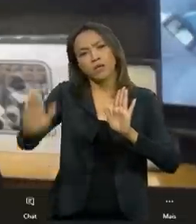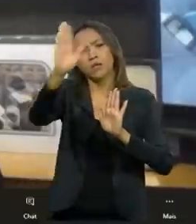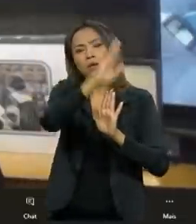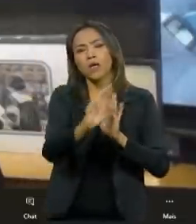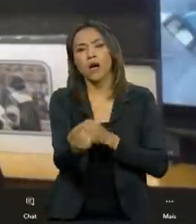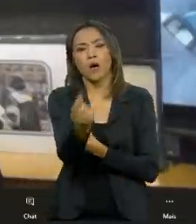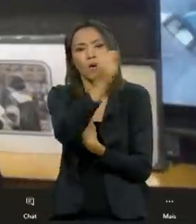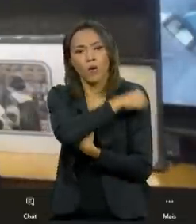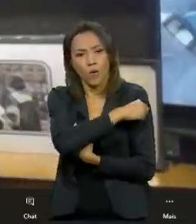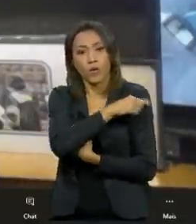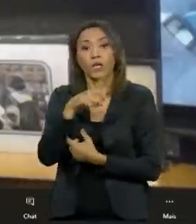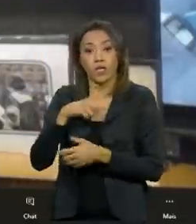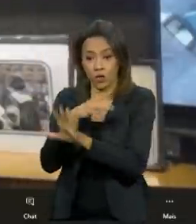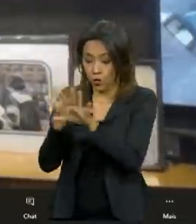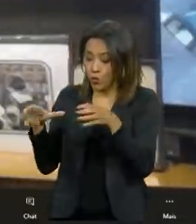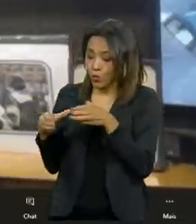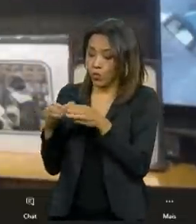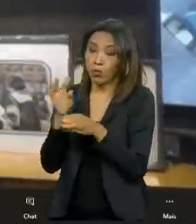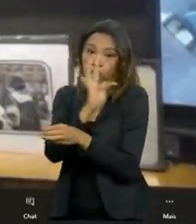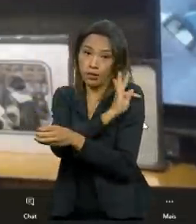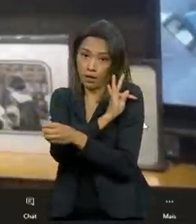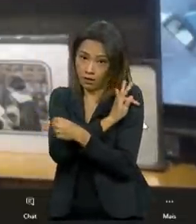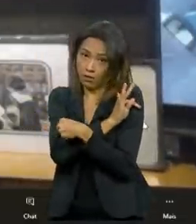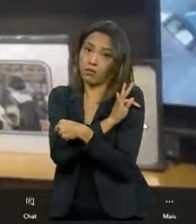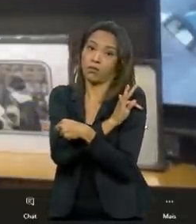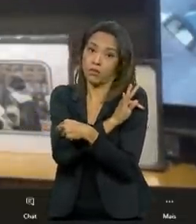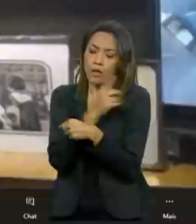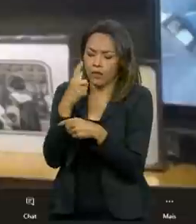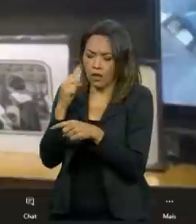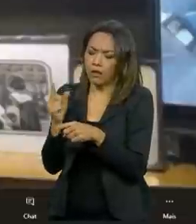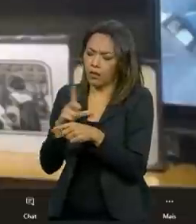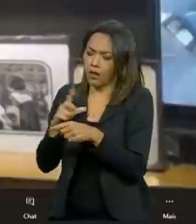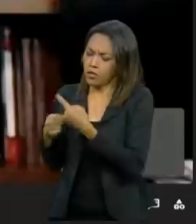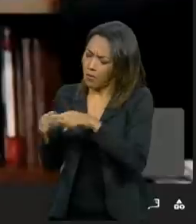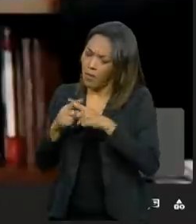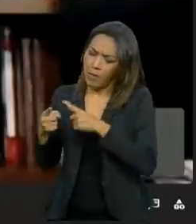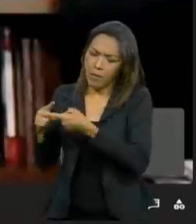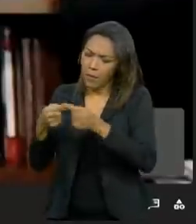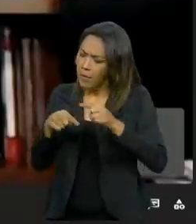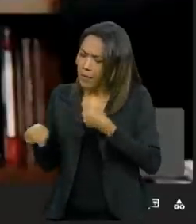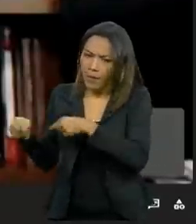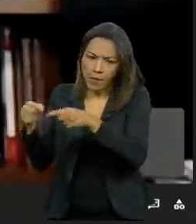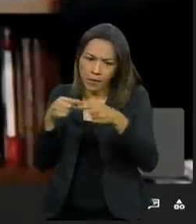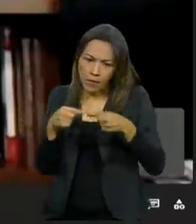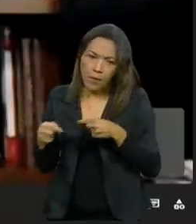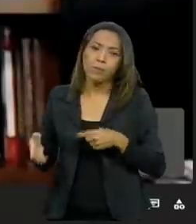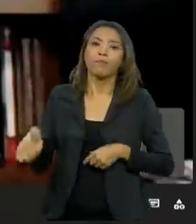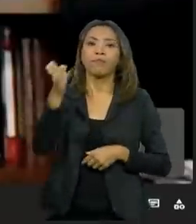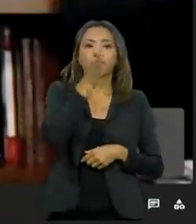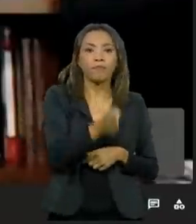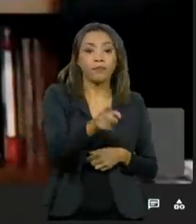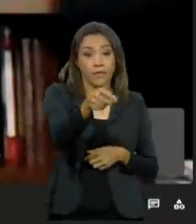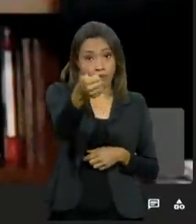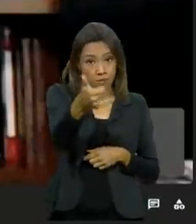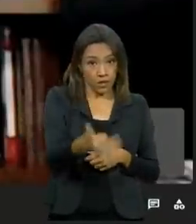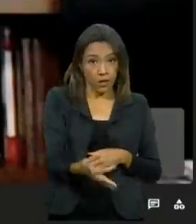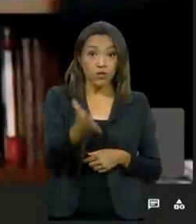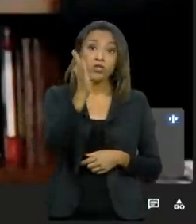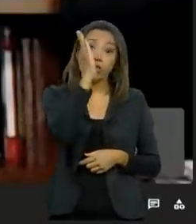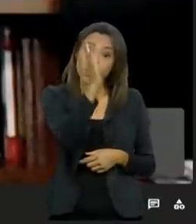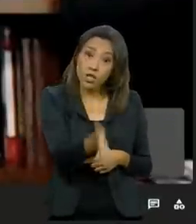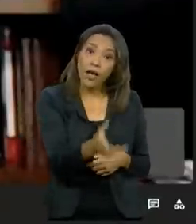seu Comitê Técnico Assessor para Imunizações, tem discutido muito esse assunto. Já acumulamos alguns dados